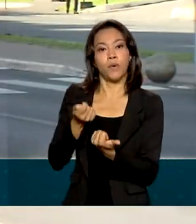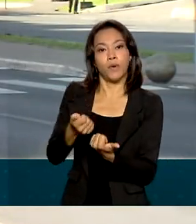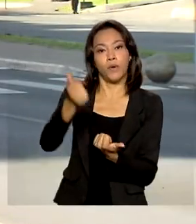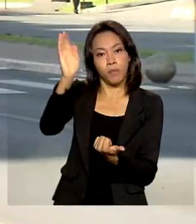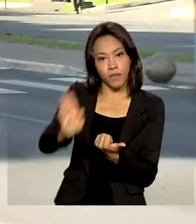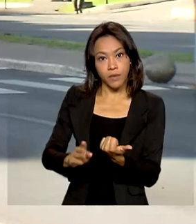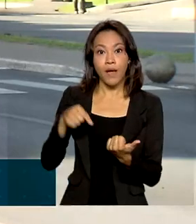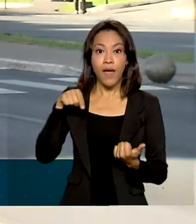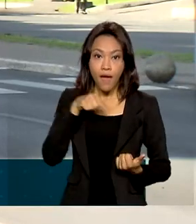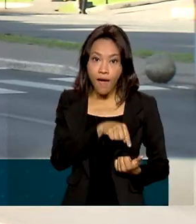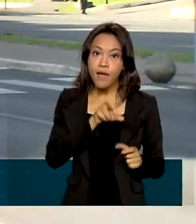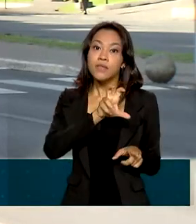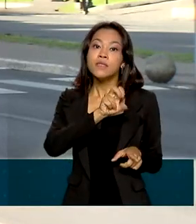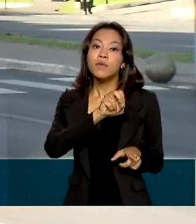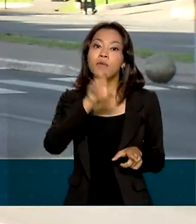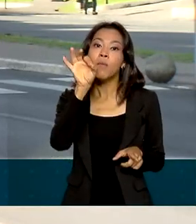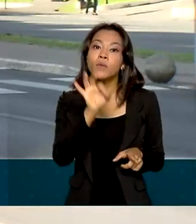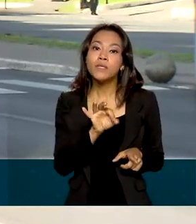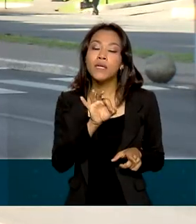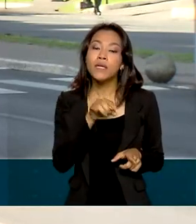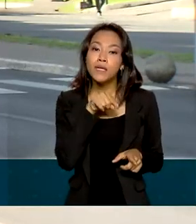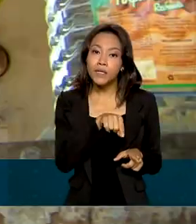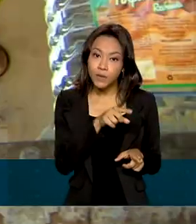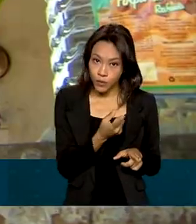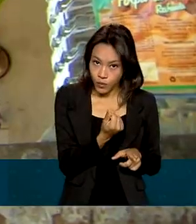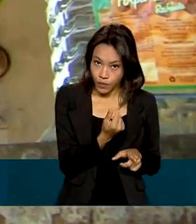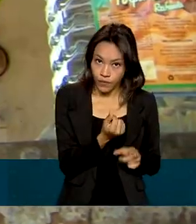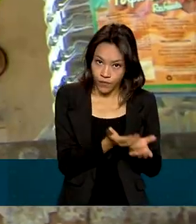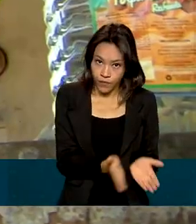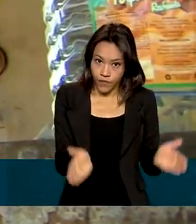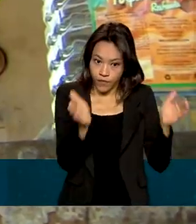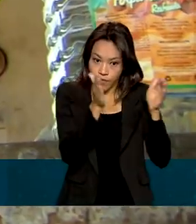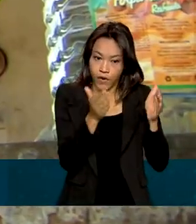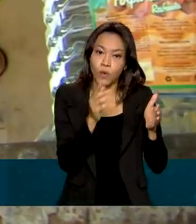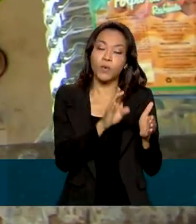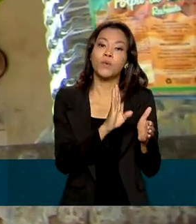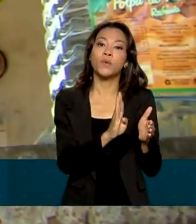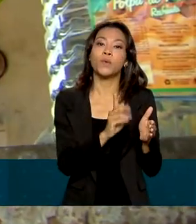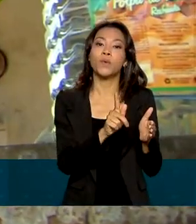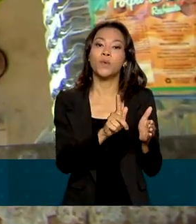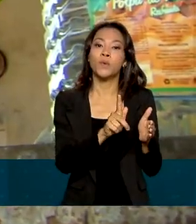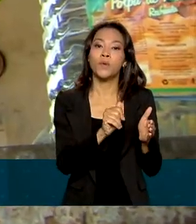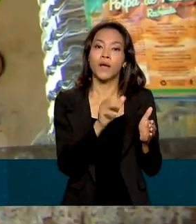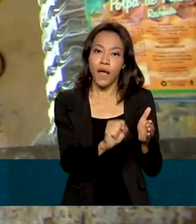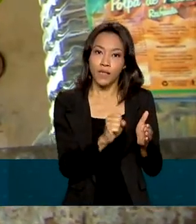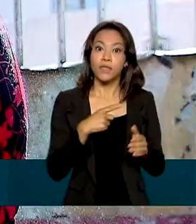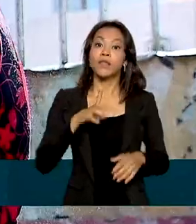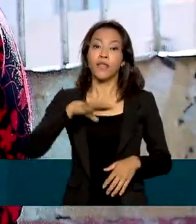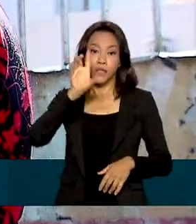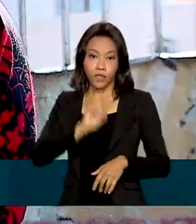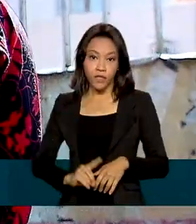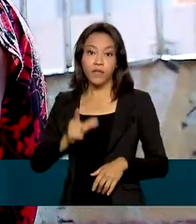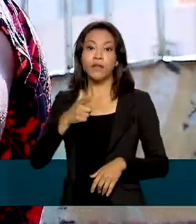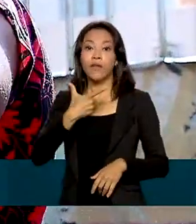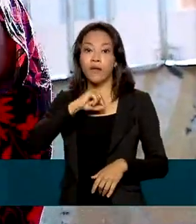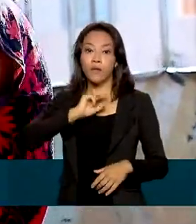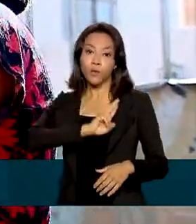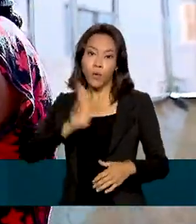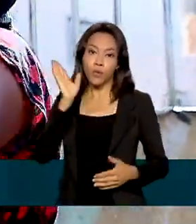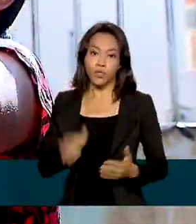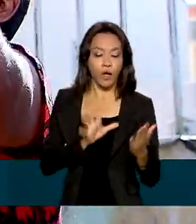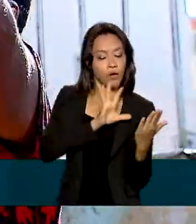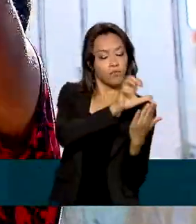% do preço médio do botijão de gás de 13 quilos. Tem direito as pessoas inscritas no Cadastro Único e as que recebem o